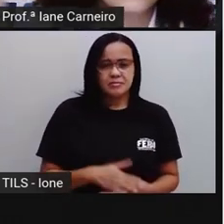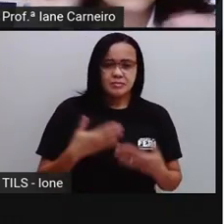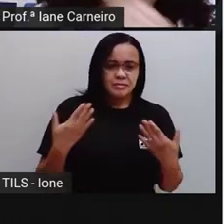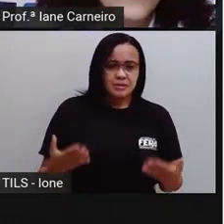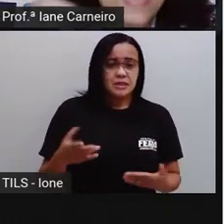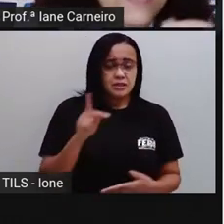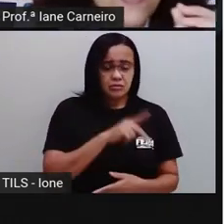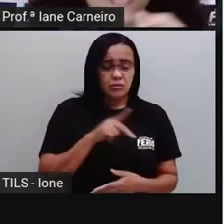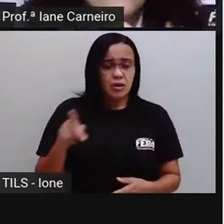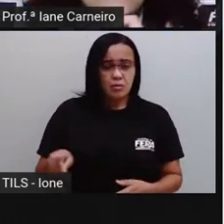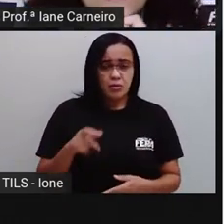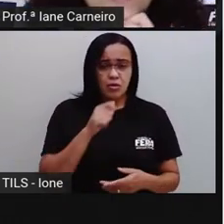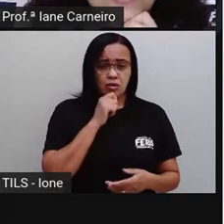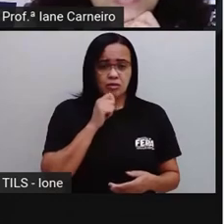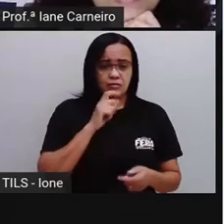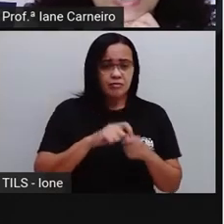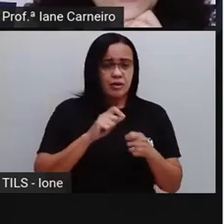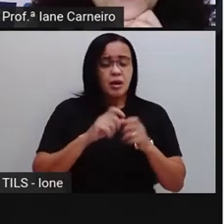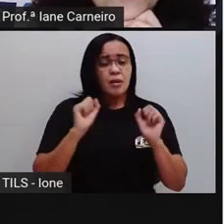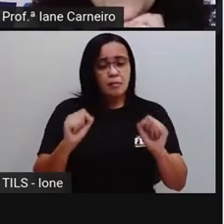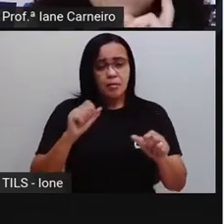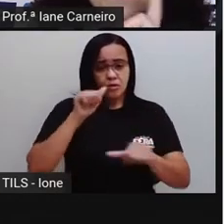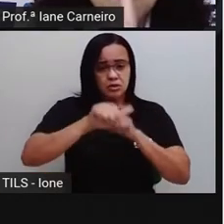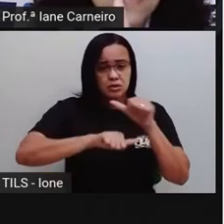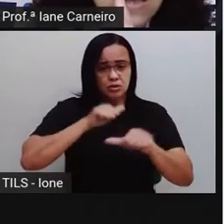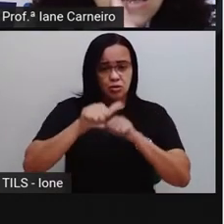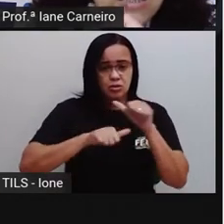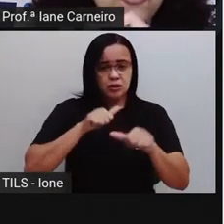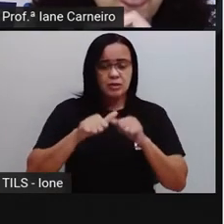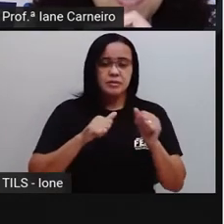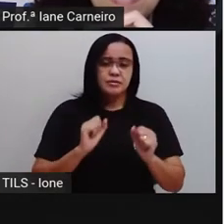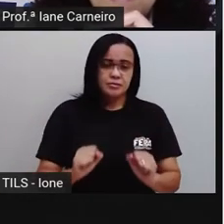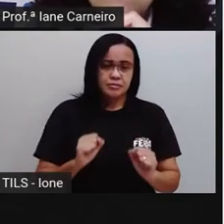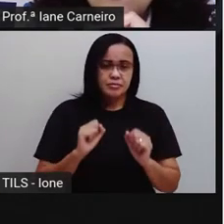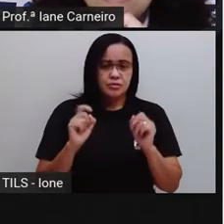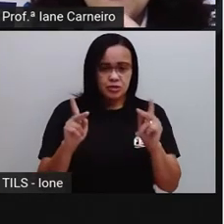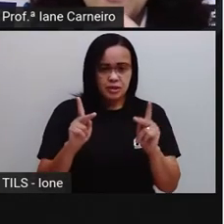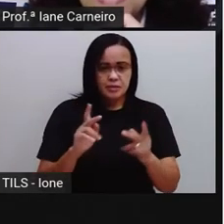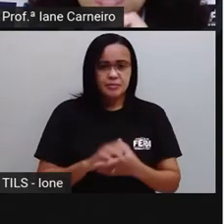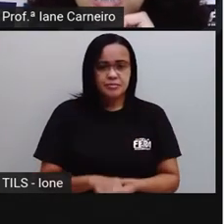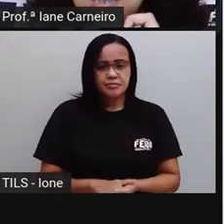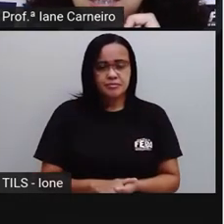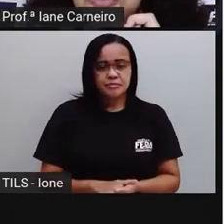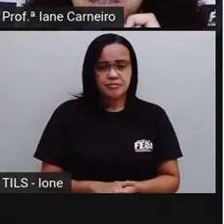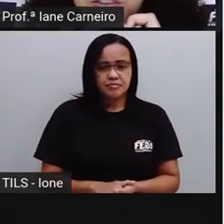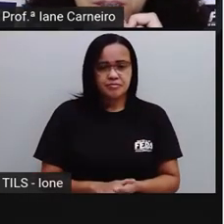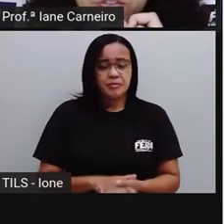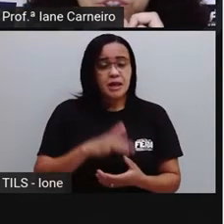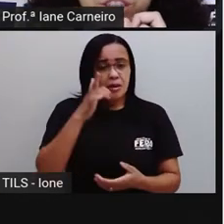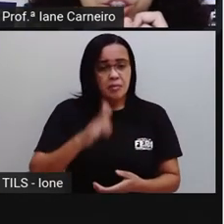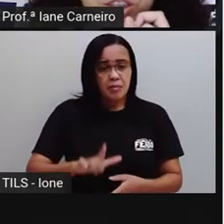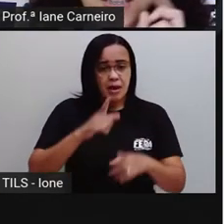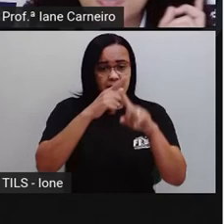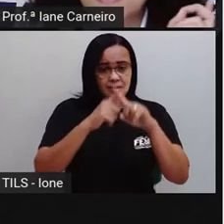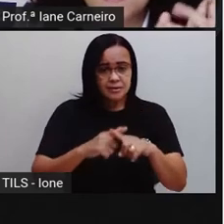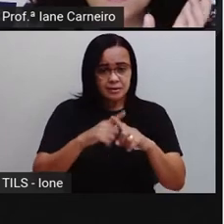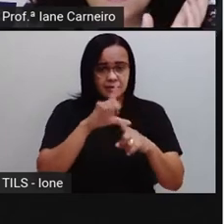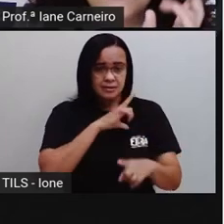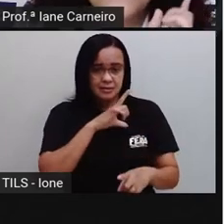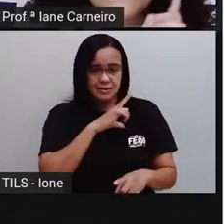tenha trocado as direções, tá certo? Deixa eu ver se tem mais um desafio aqui dessa atividade pra gente.